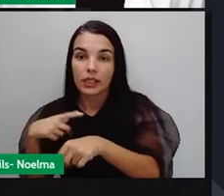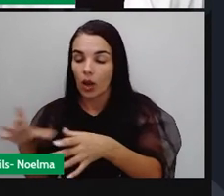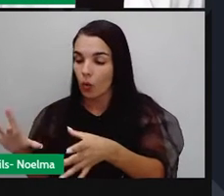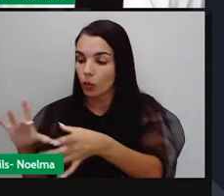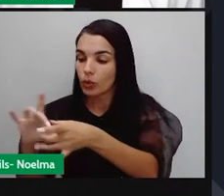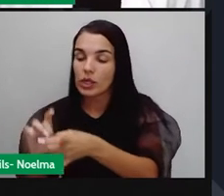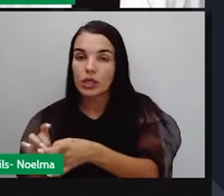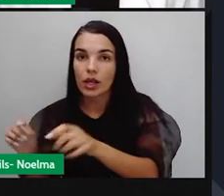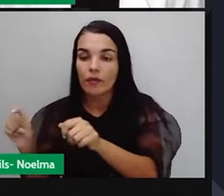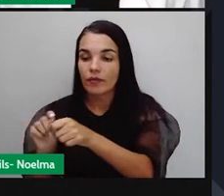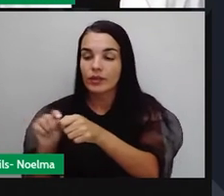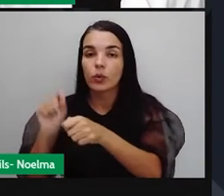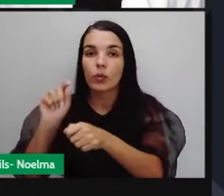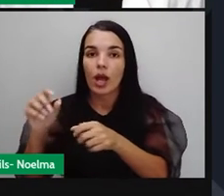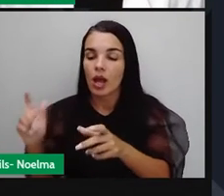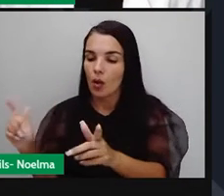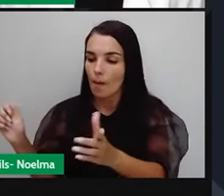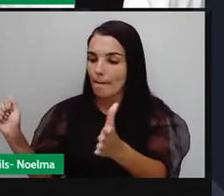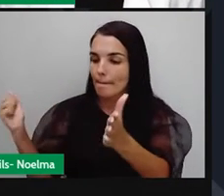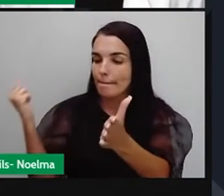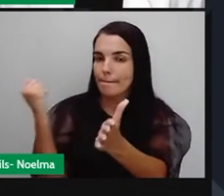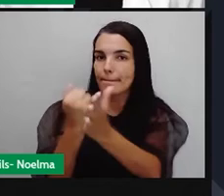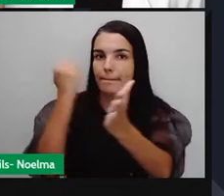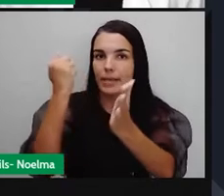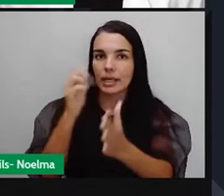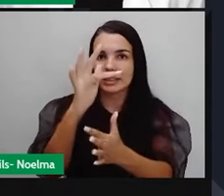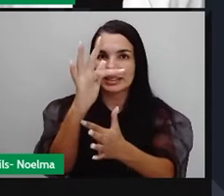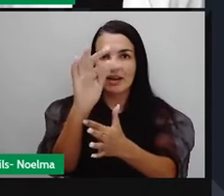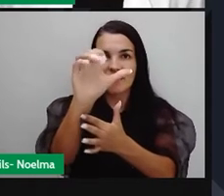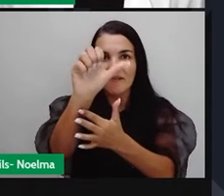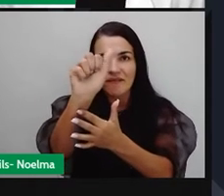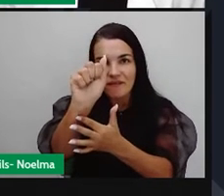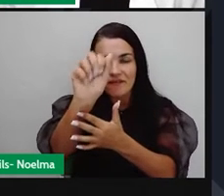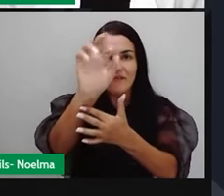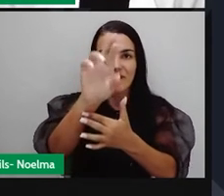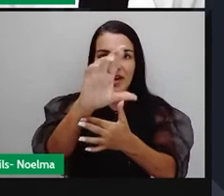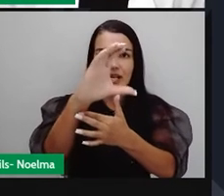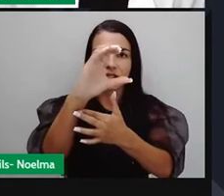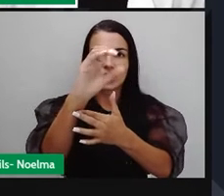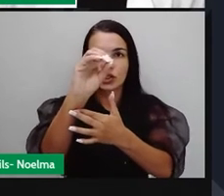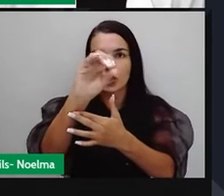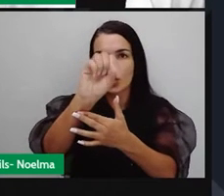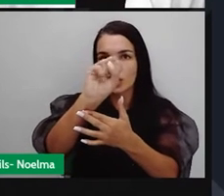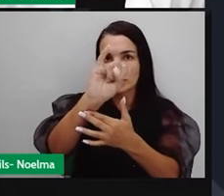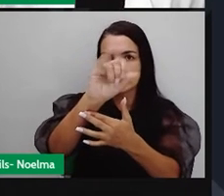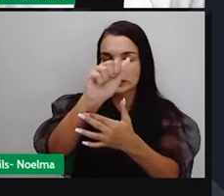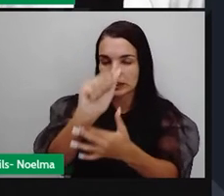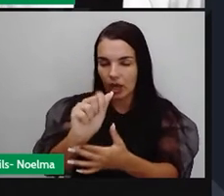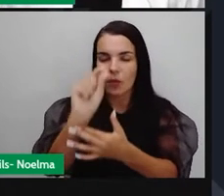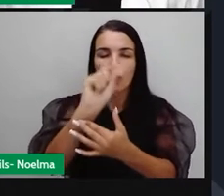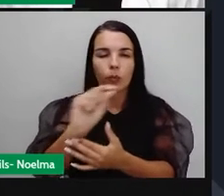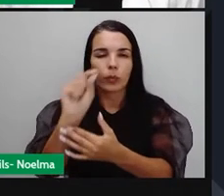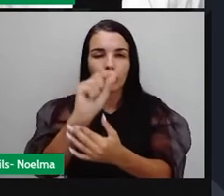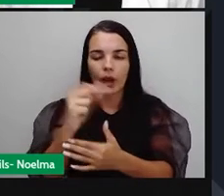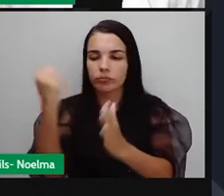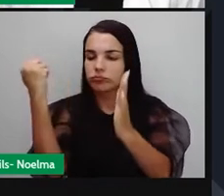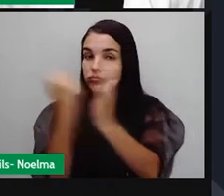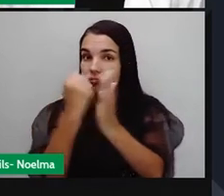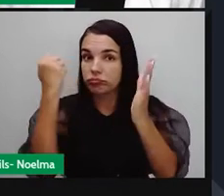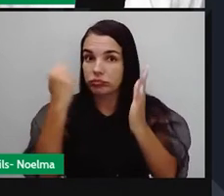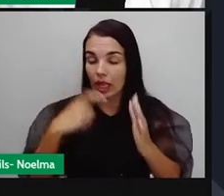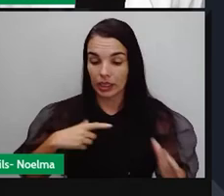se unindo e formando o Pacto de Varsóvia. Basicamente, esses dois tratados eram tratados